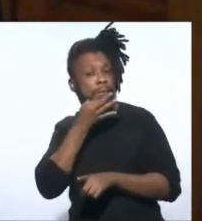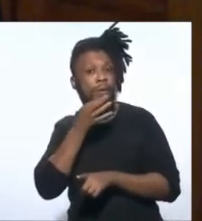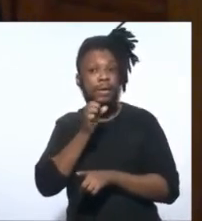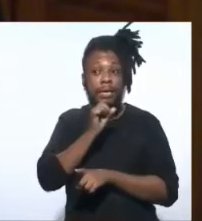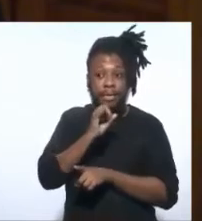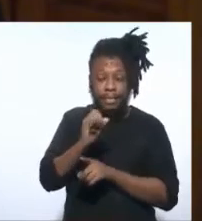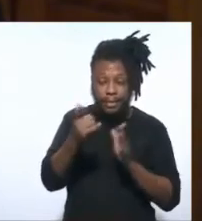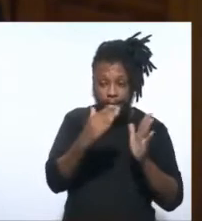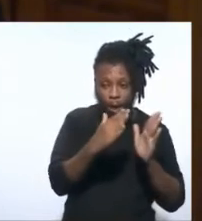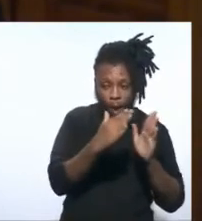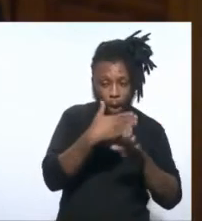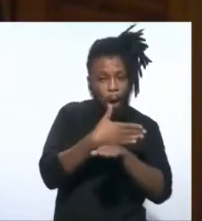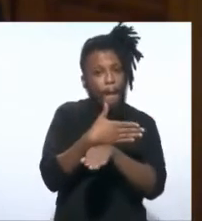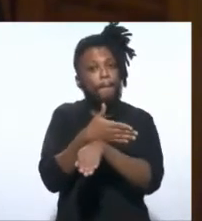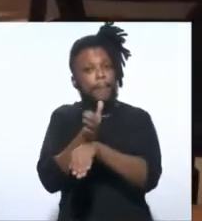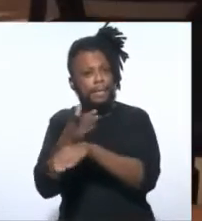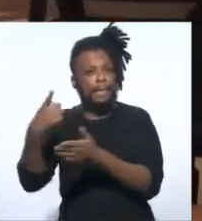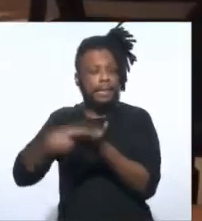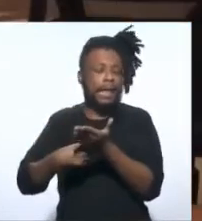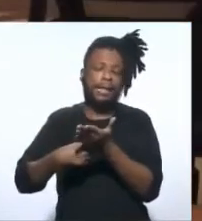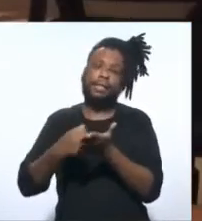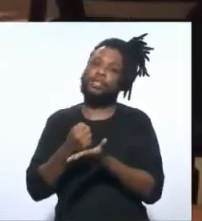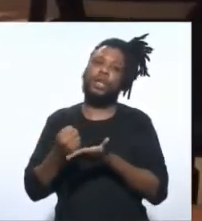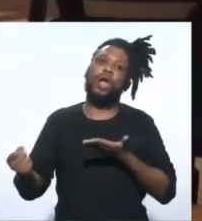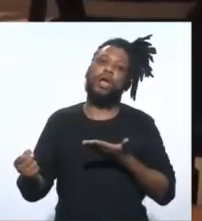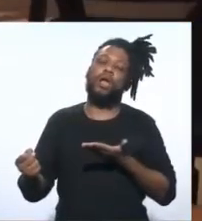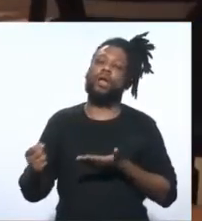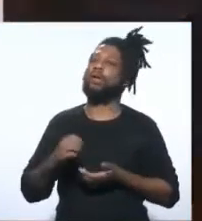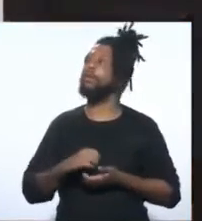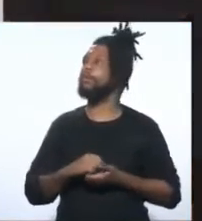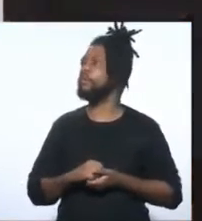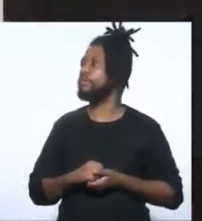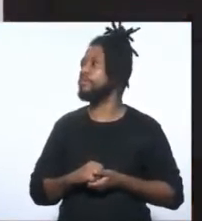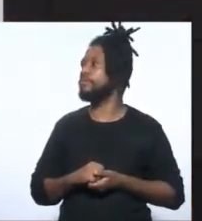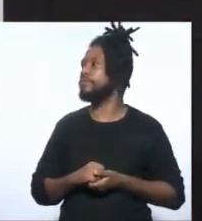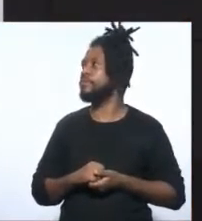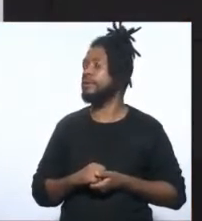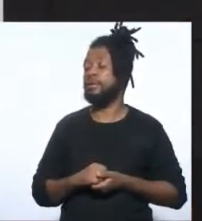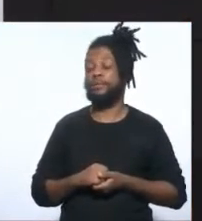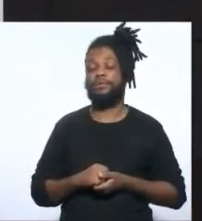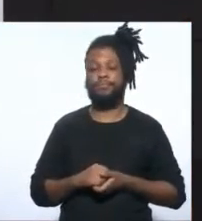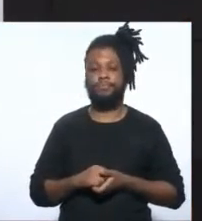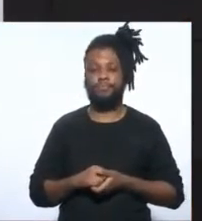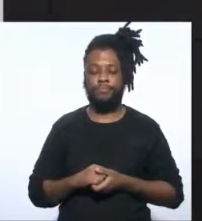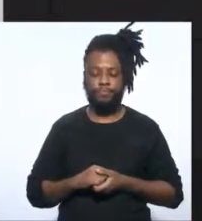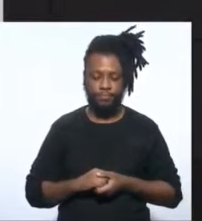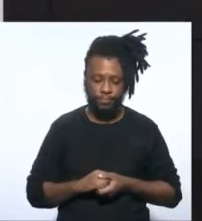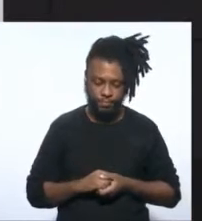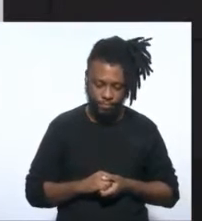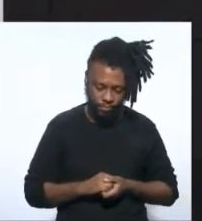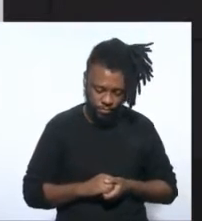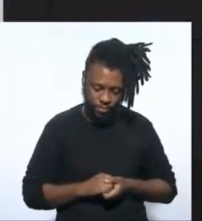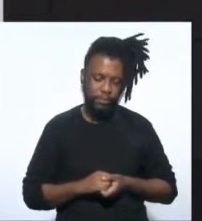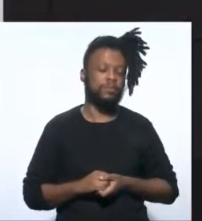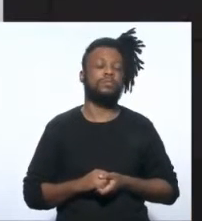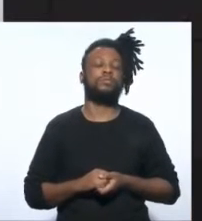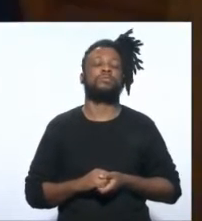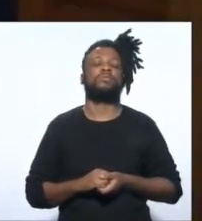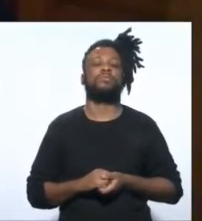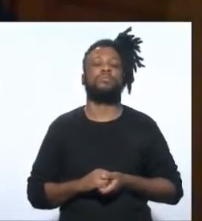vencer, nós naufragamos, então,